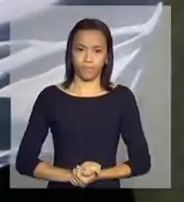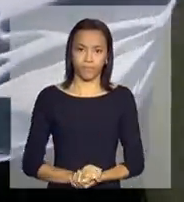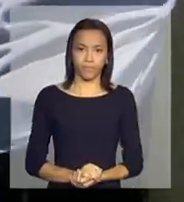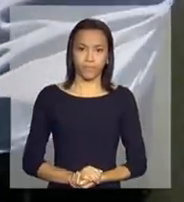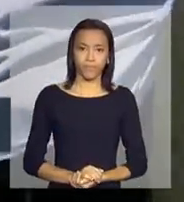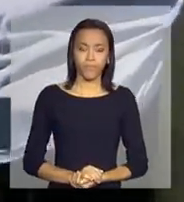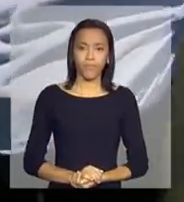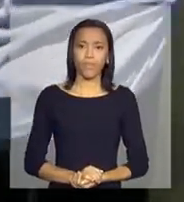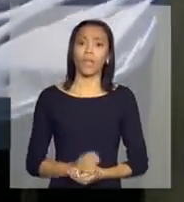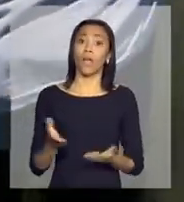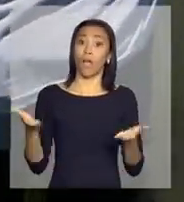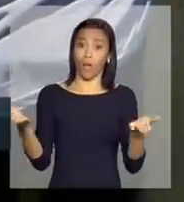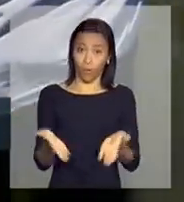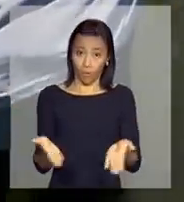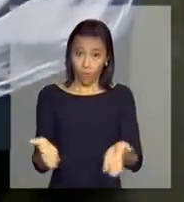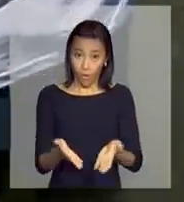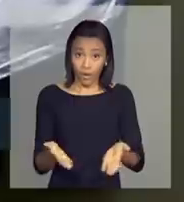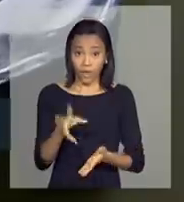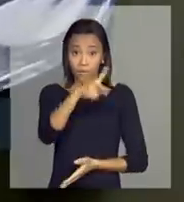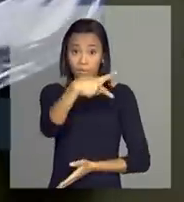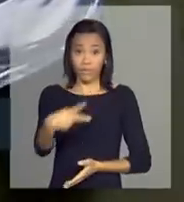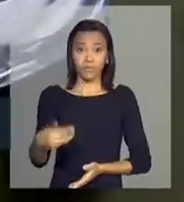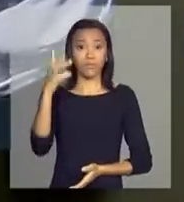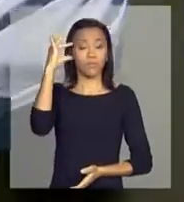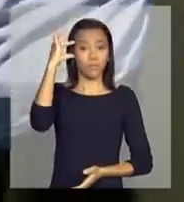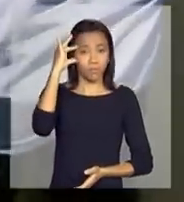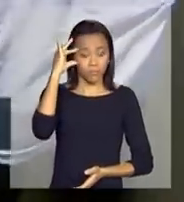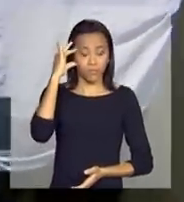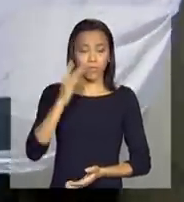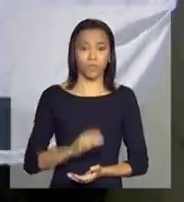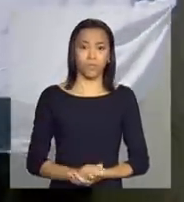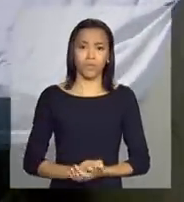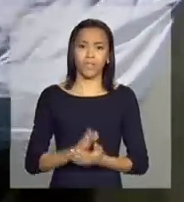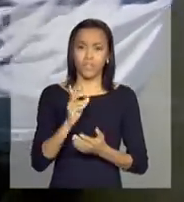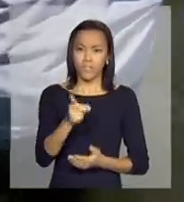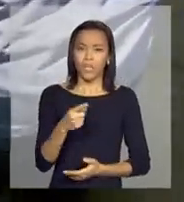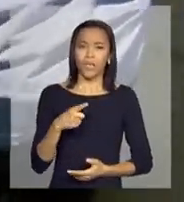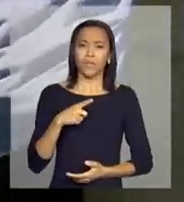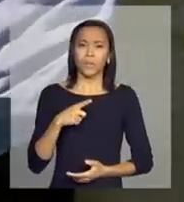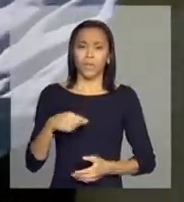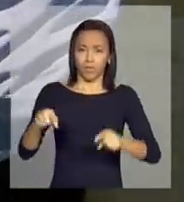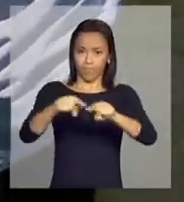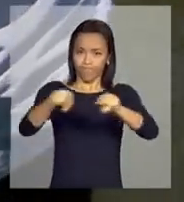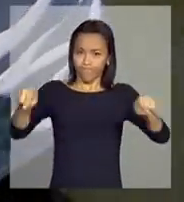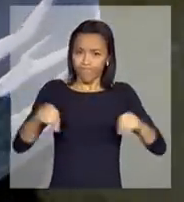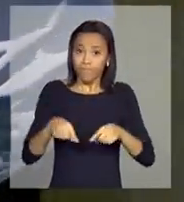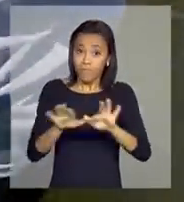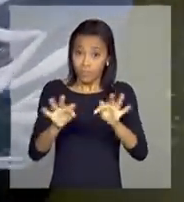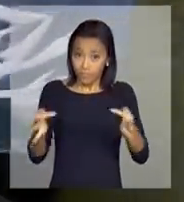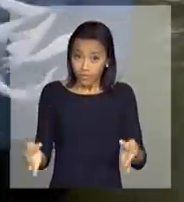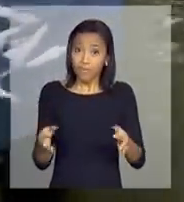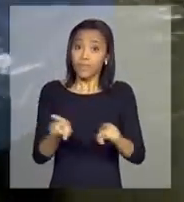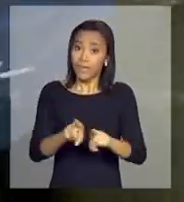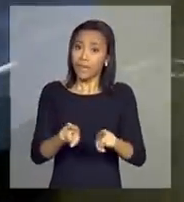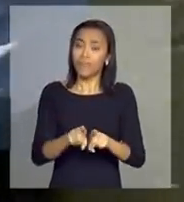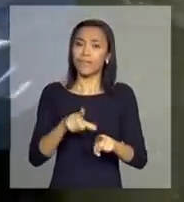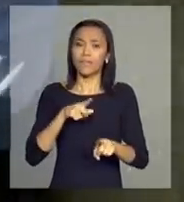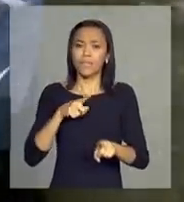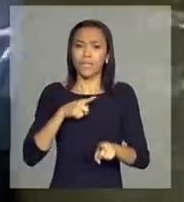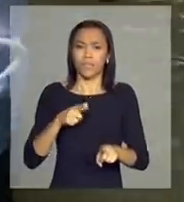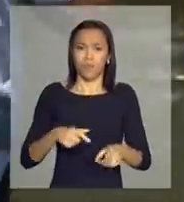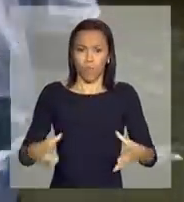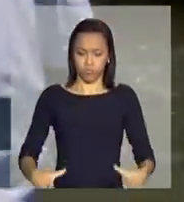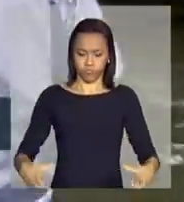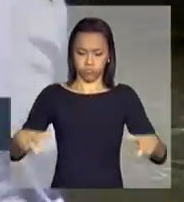Neste momento, a presidenta Dilma Rousseff está em uma pequena propriedade onde há também tanques